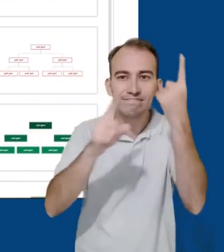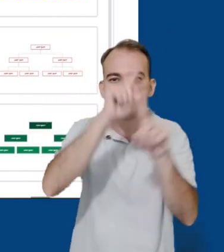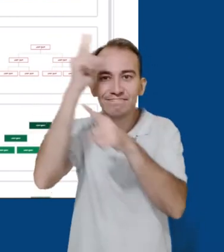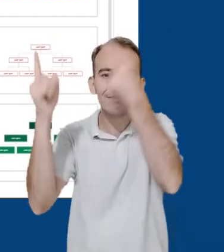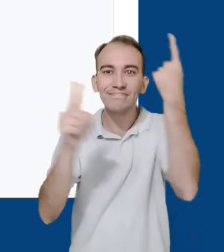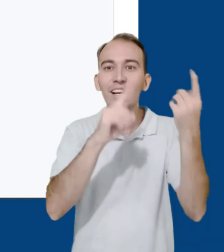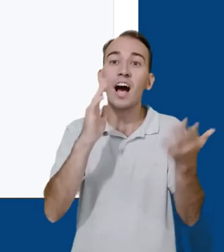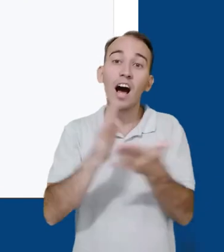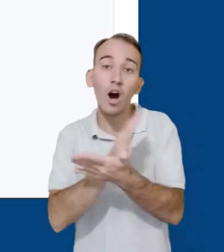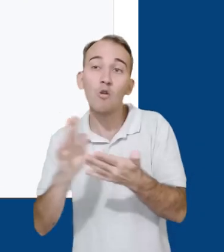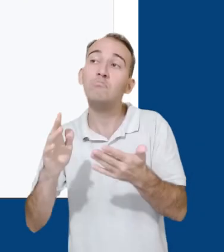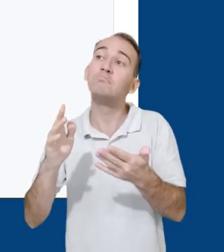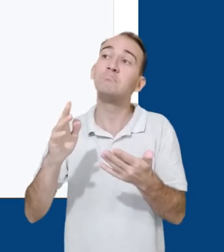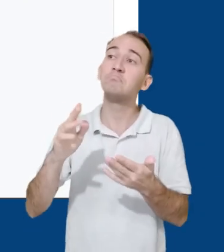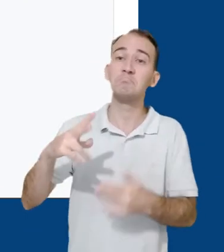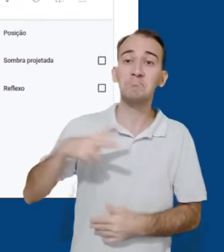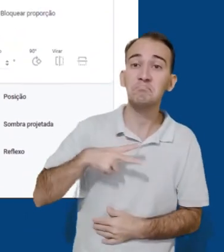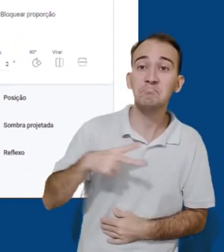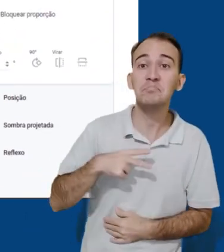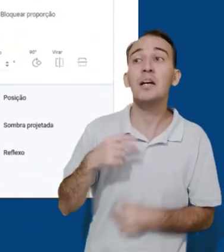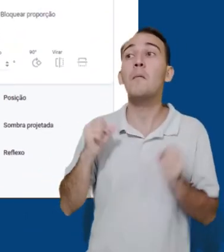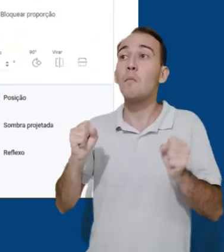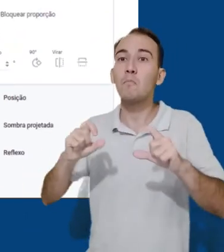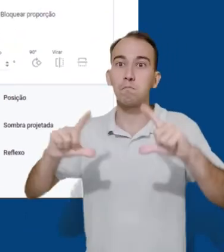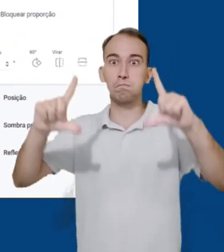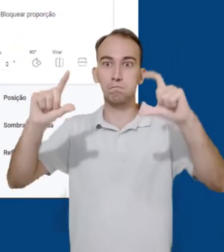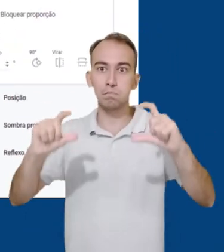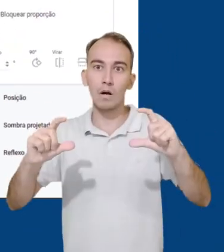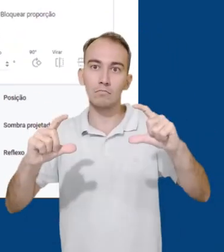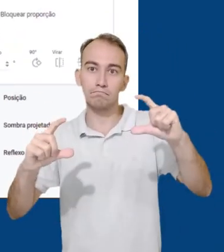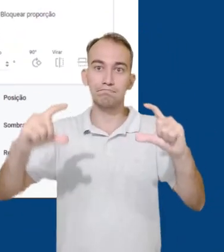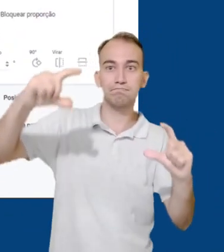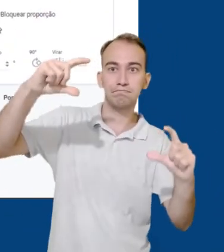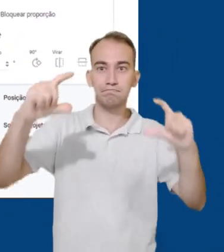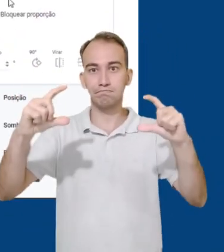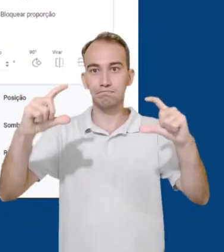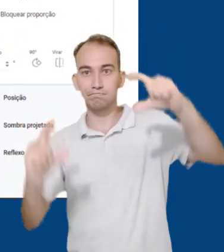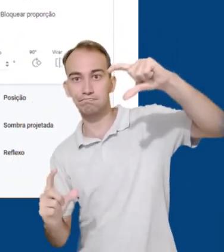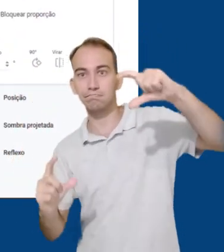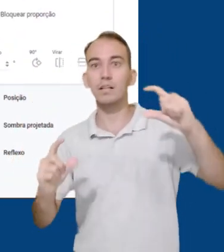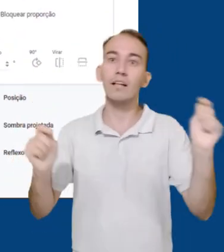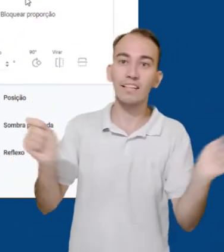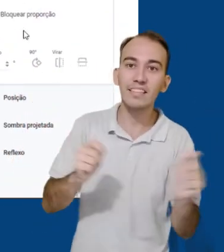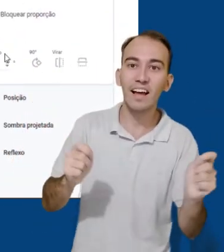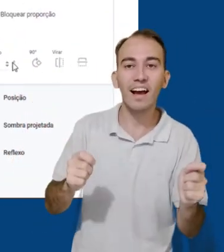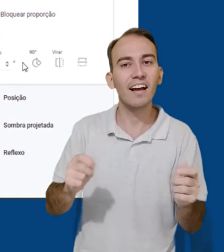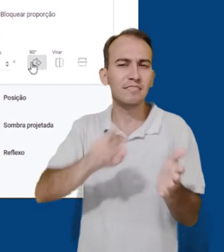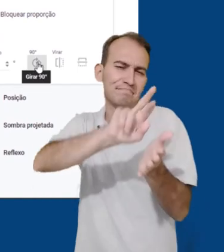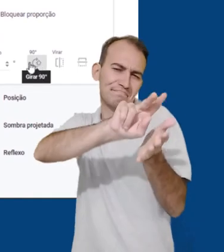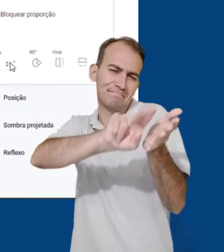E ao lado direito, temos algumas formatações e personalizações, como o tamanho e rotação.